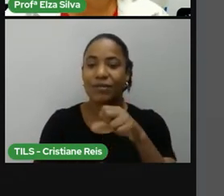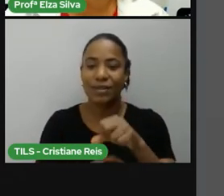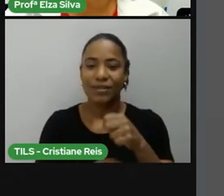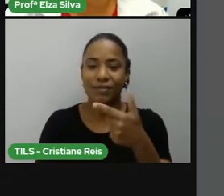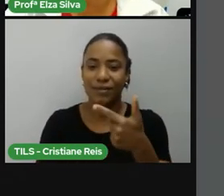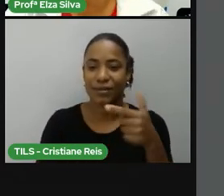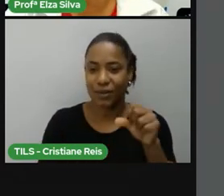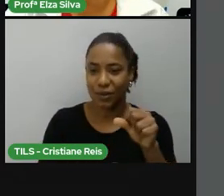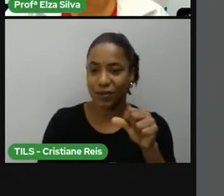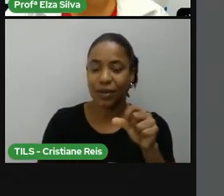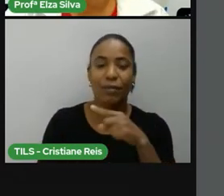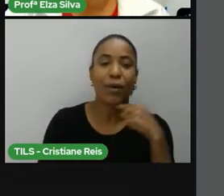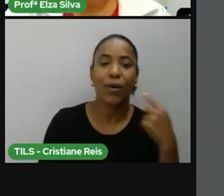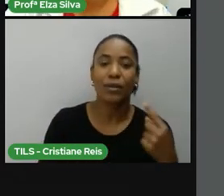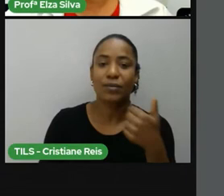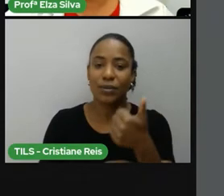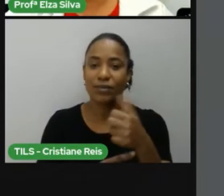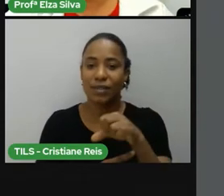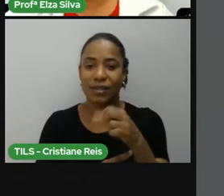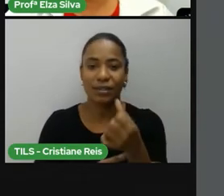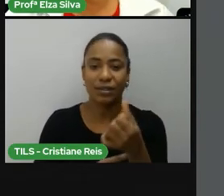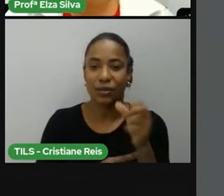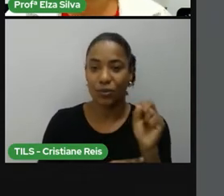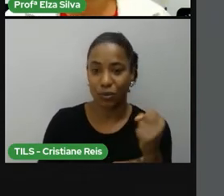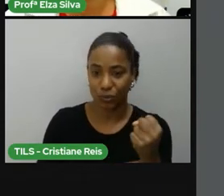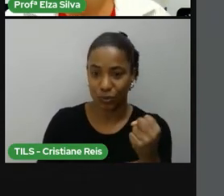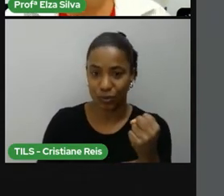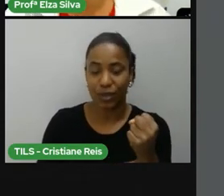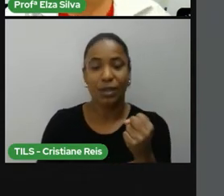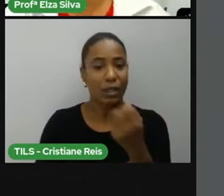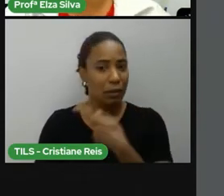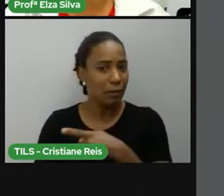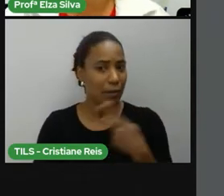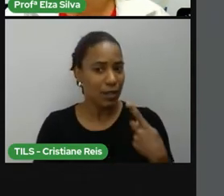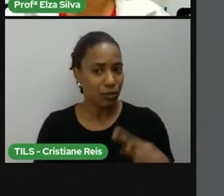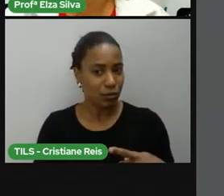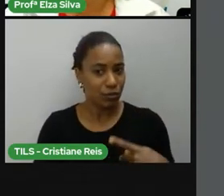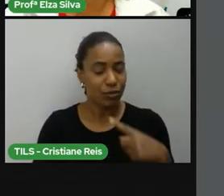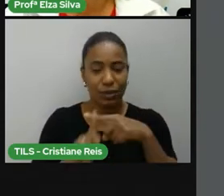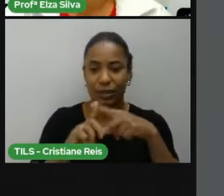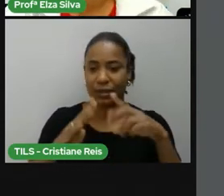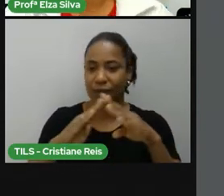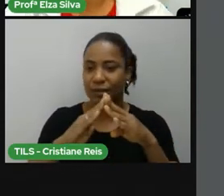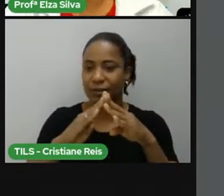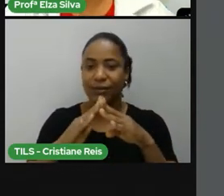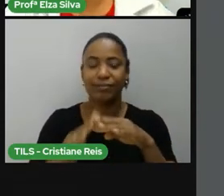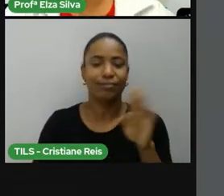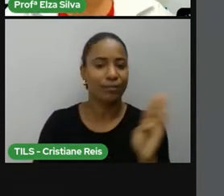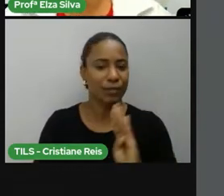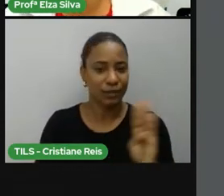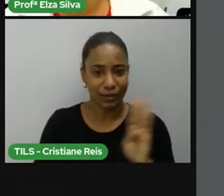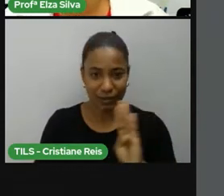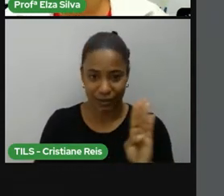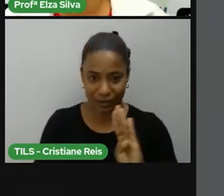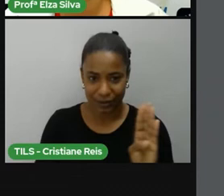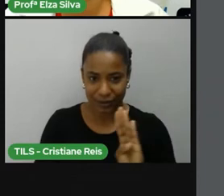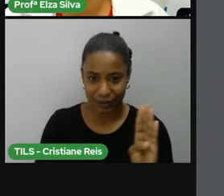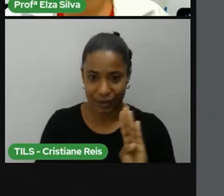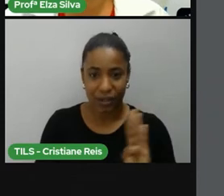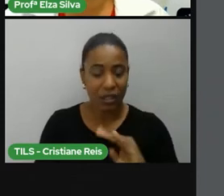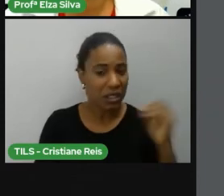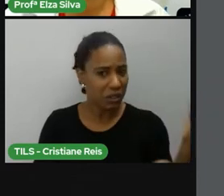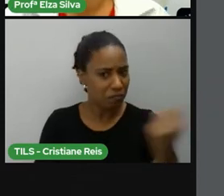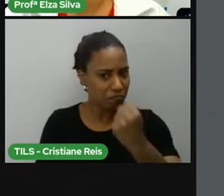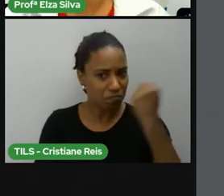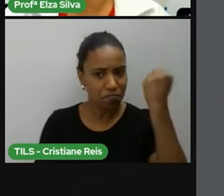1968. Ele foi um pastor da Igreja Batista e um dos principais líderes